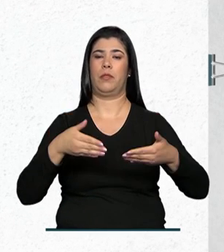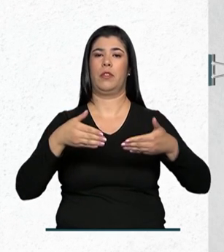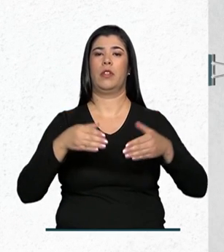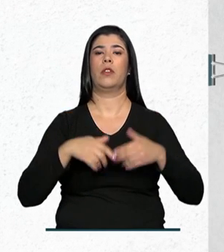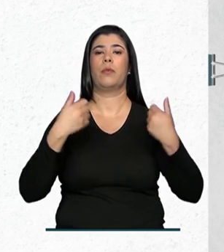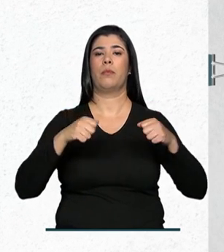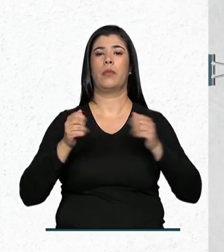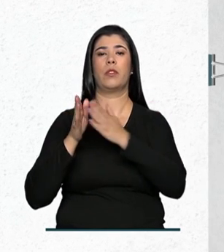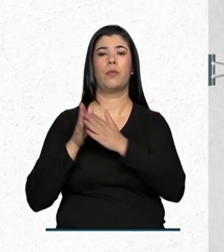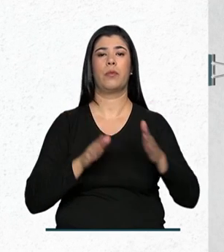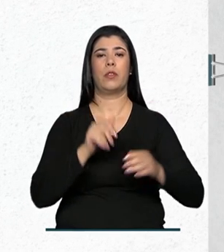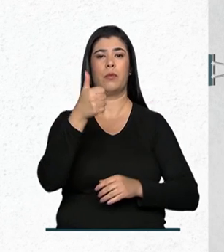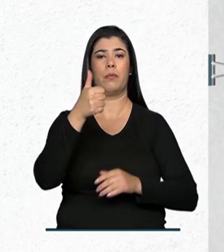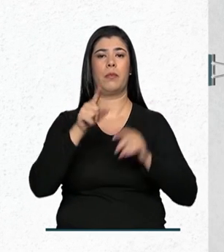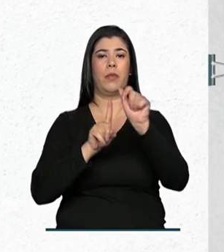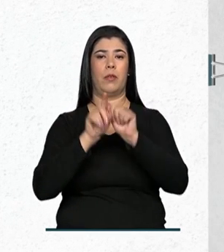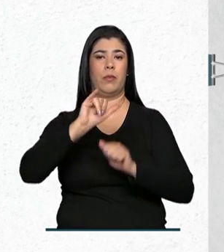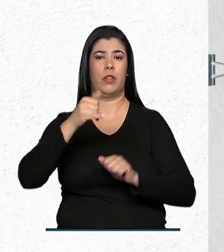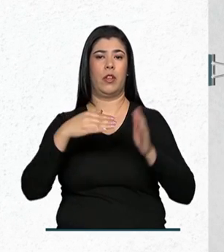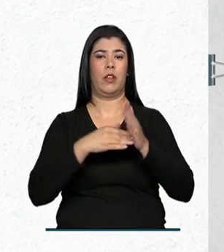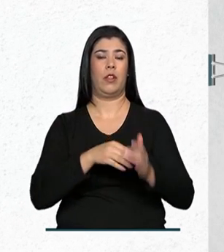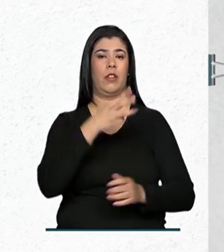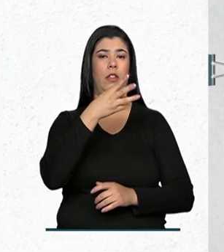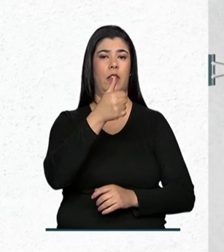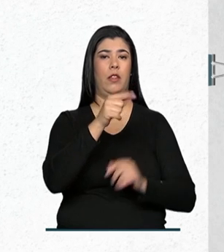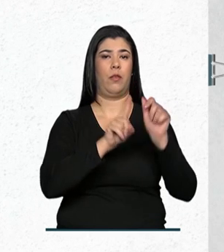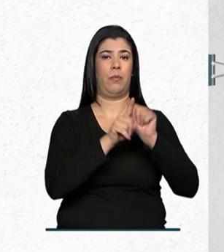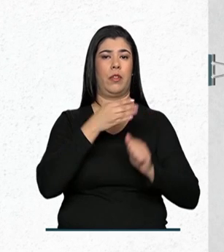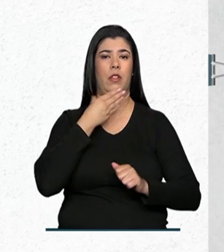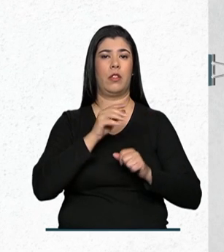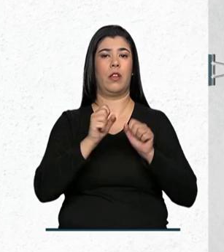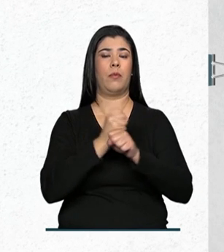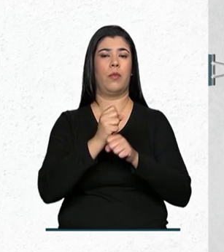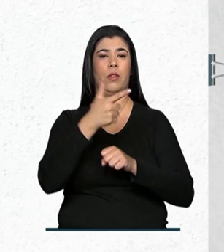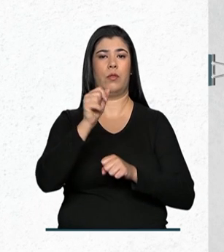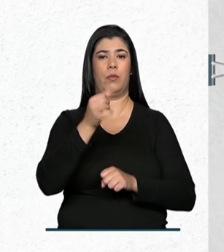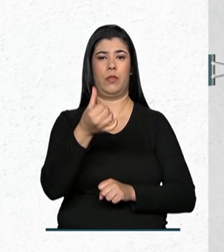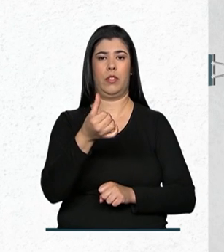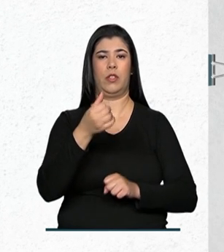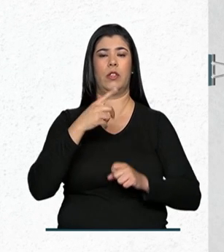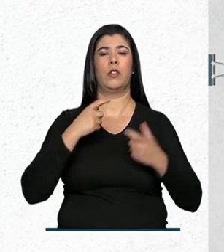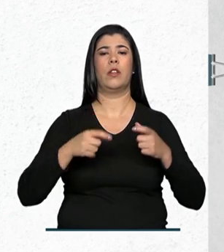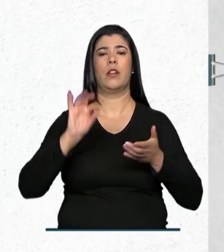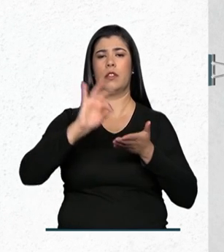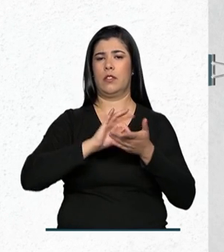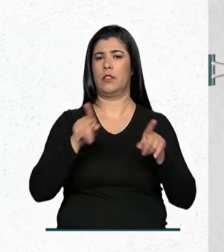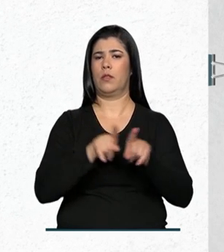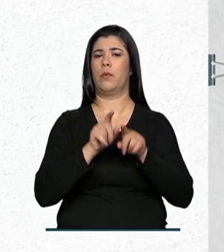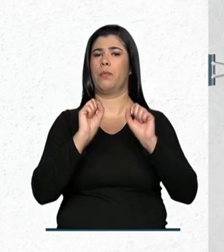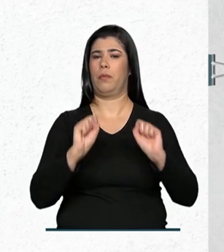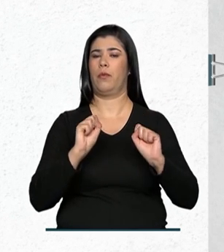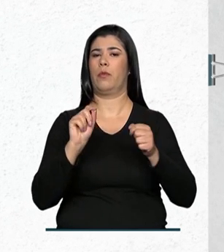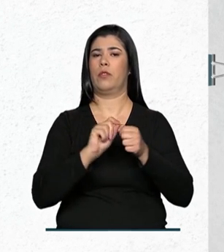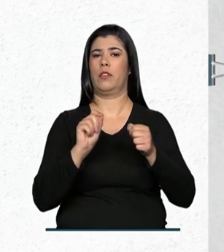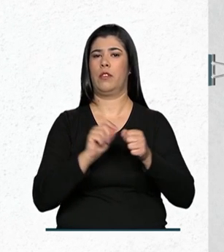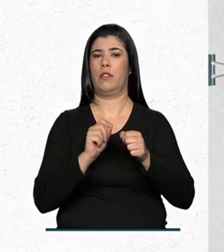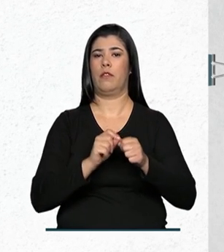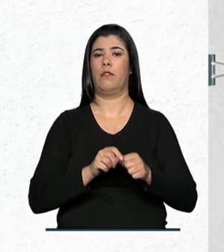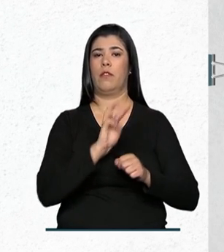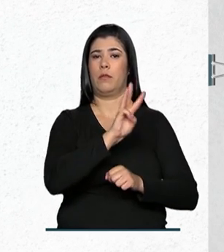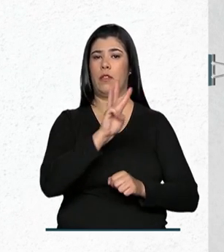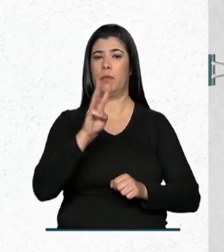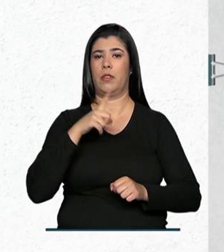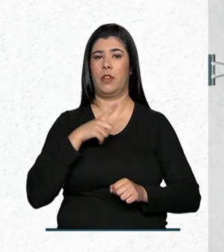que deverá ser entre 1º de janeiro e 31 de dezembro de 2016. As inscrições poderão ser realizadas na